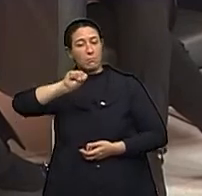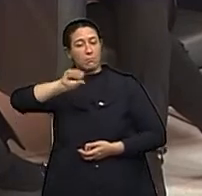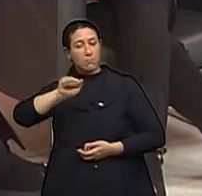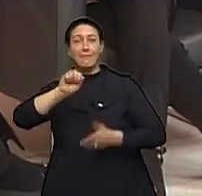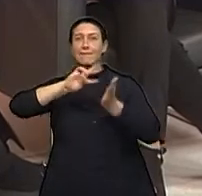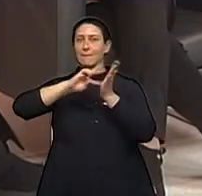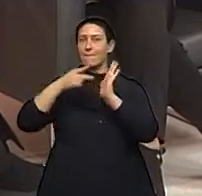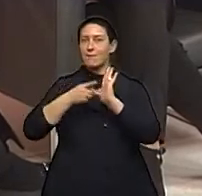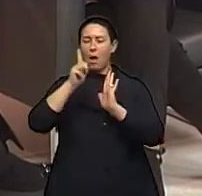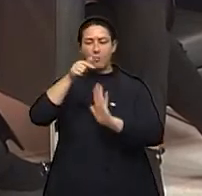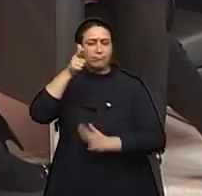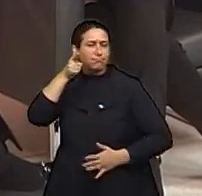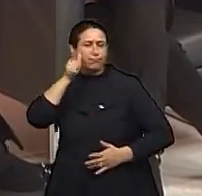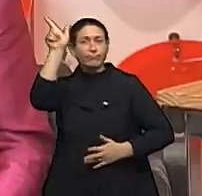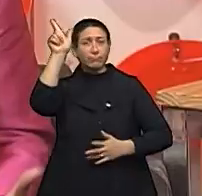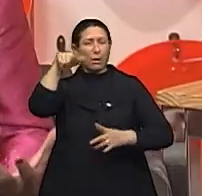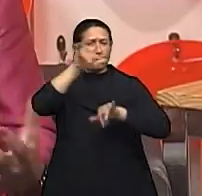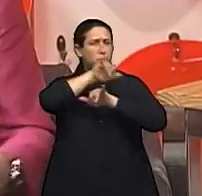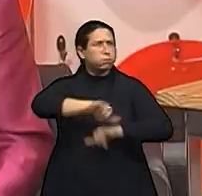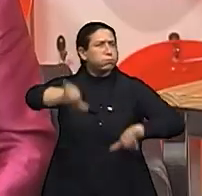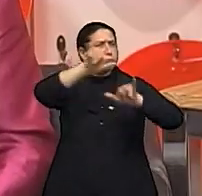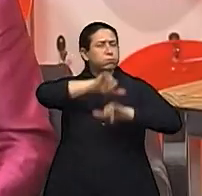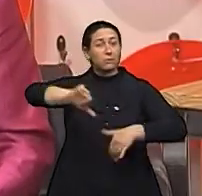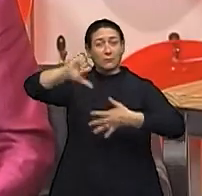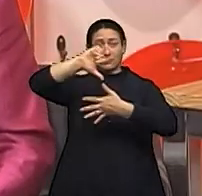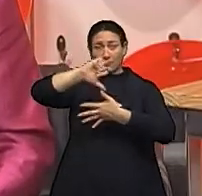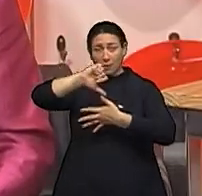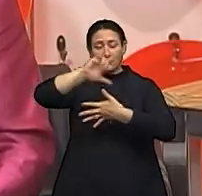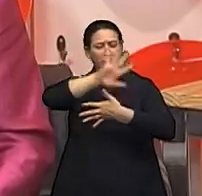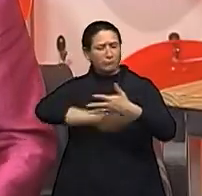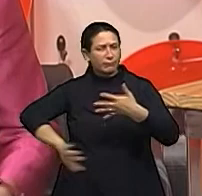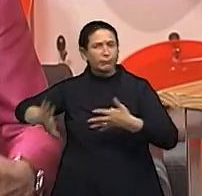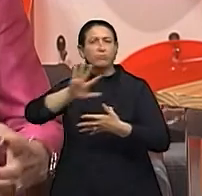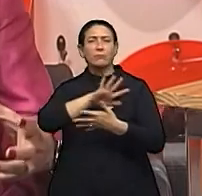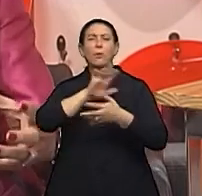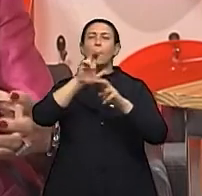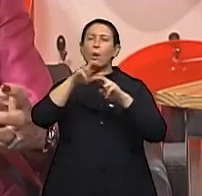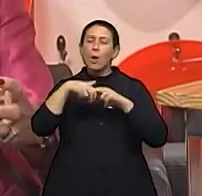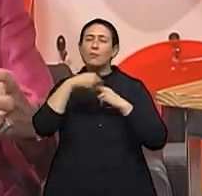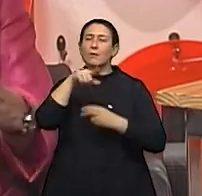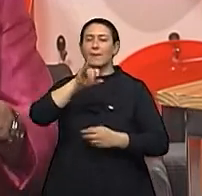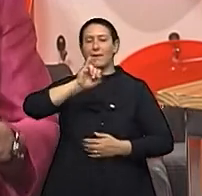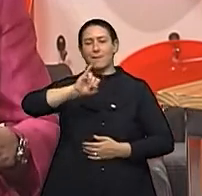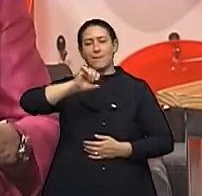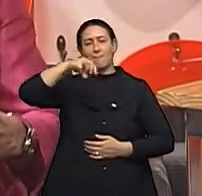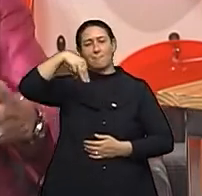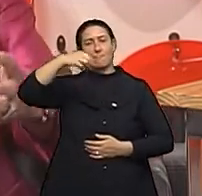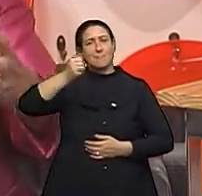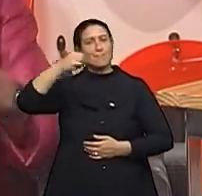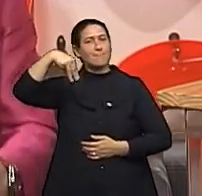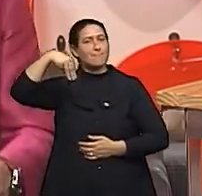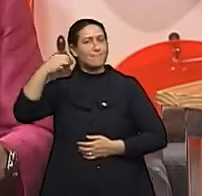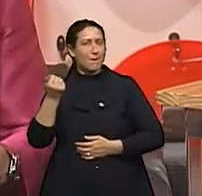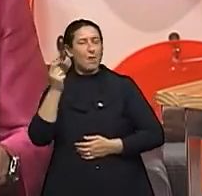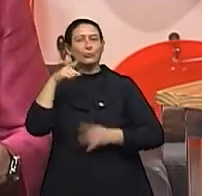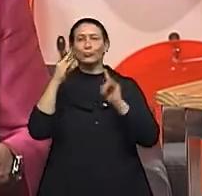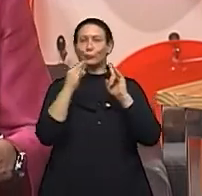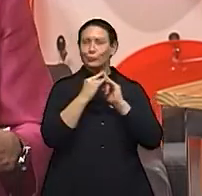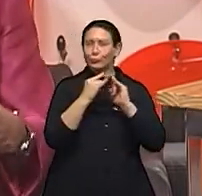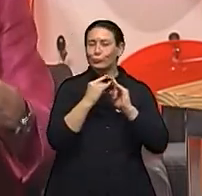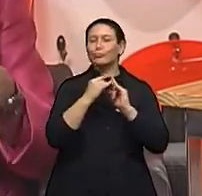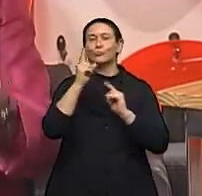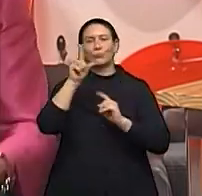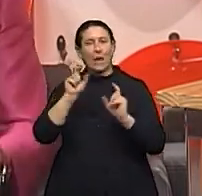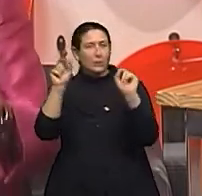divulgado em toda a América Latina, graças ao trabalho do Imama, vem agregar pessoas,